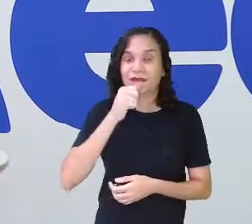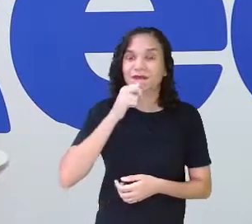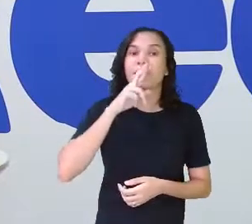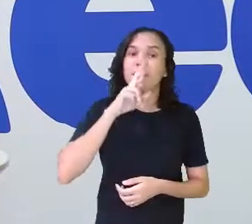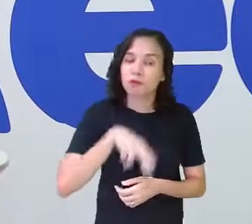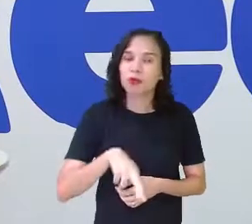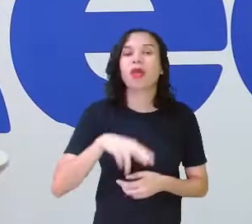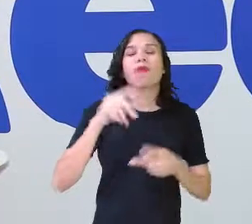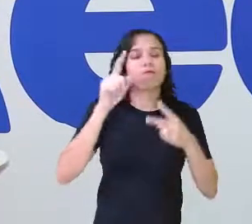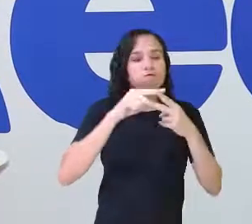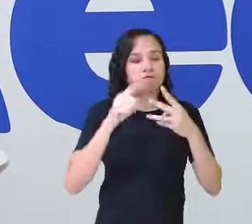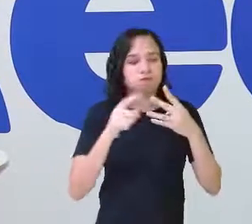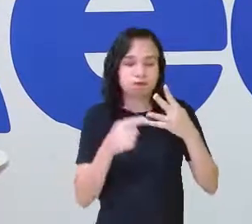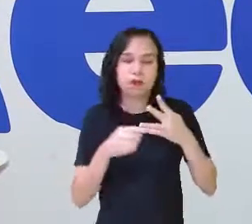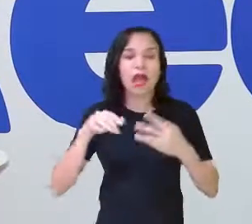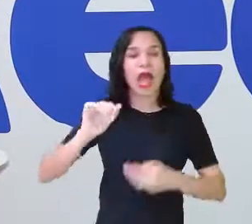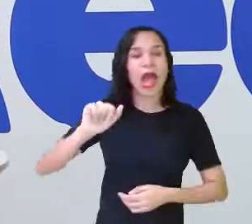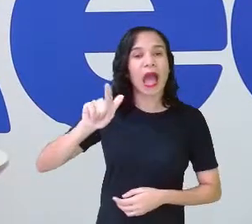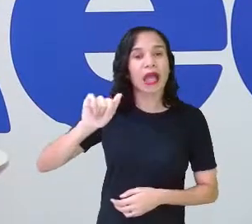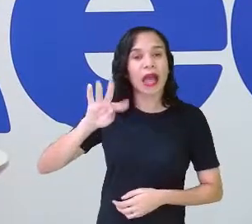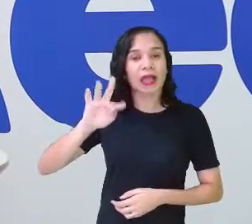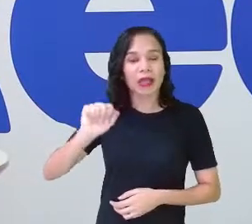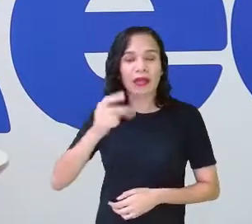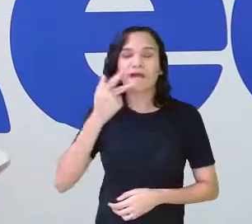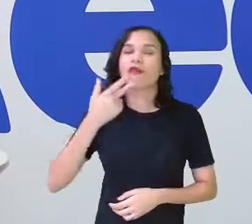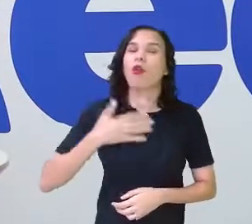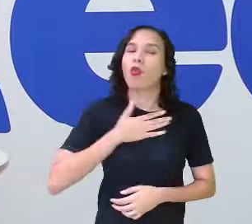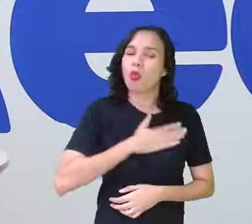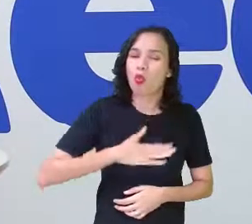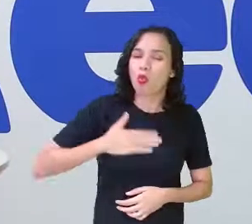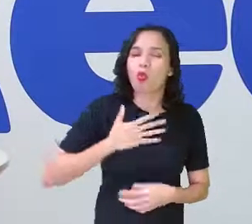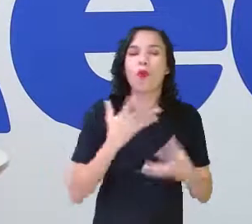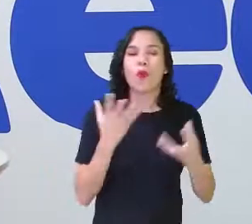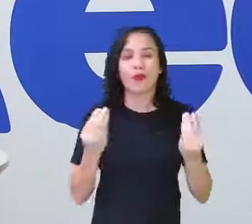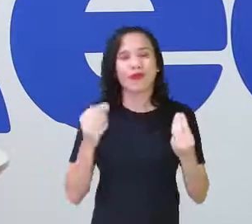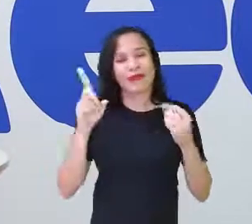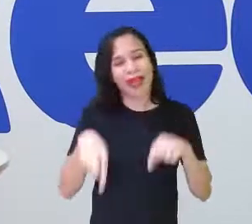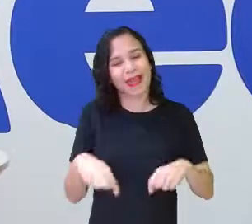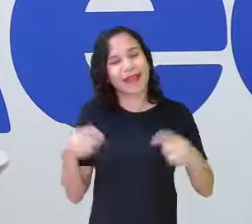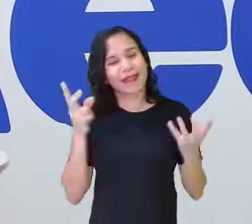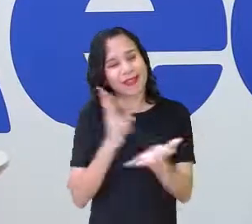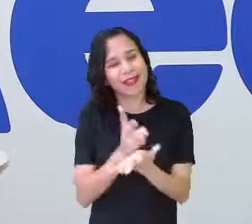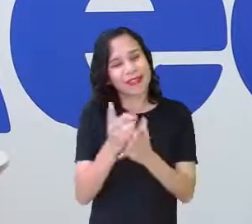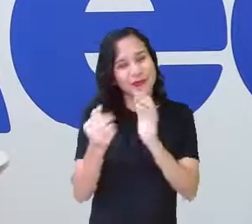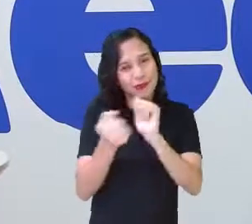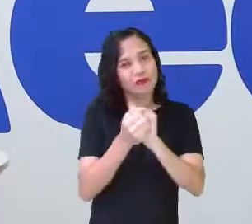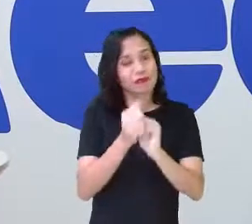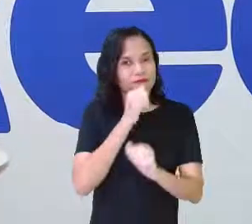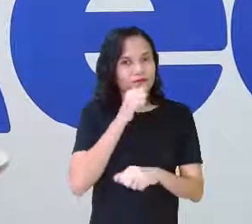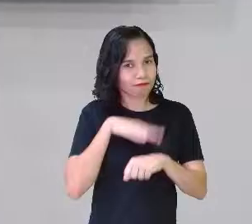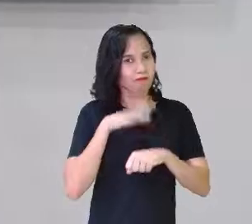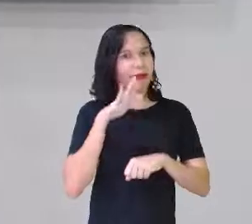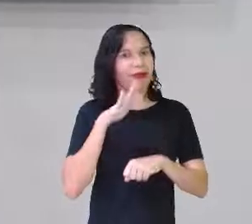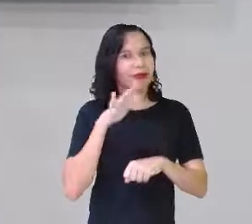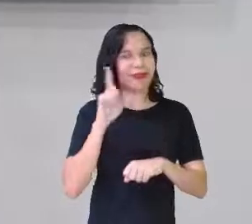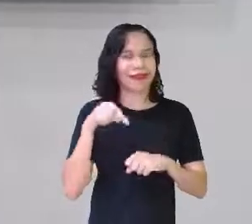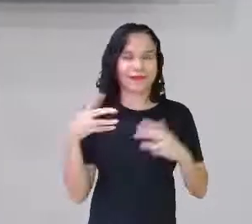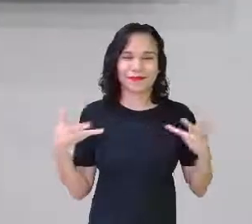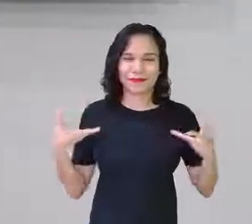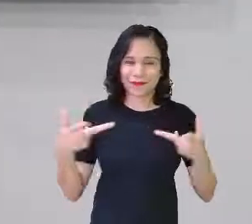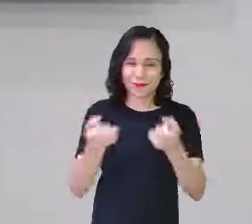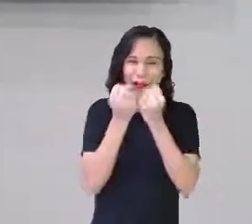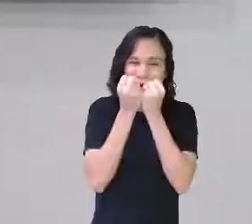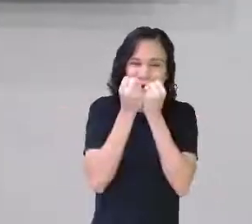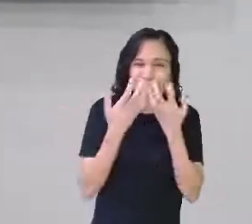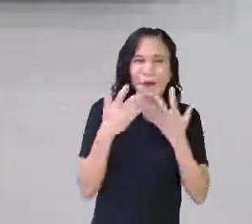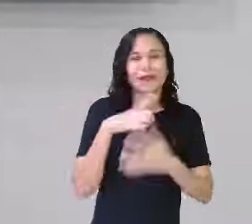palavra oxítona, a Ágata está dizendo que gostou muito. E é isso, continuem por aí que daqui a pouquinho tem mais. Maravilha, bom